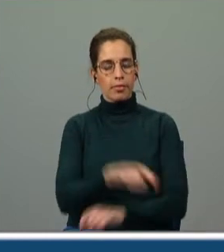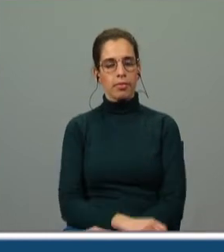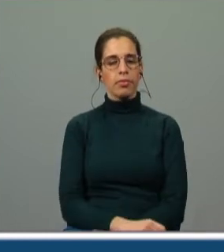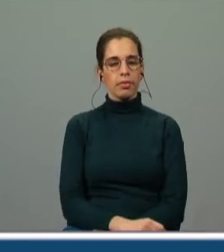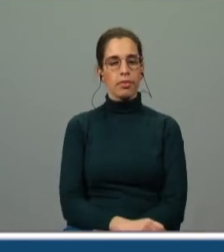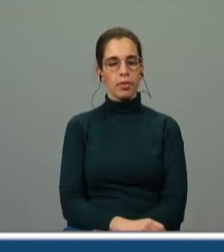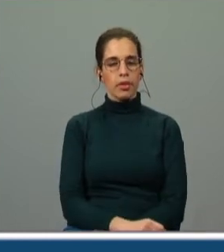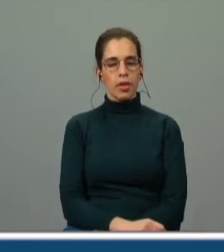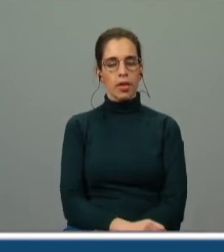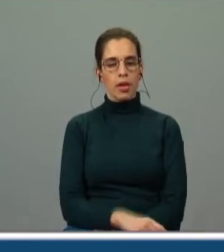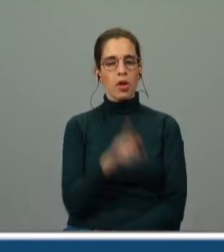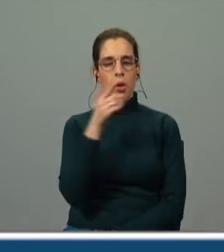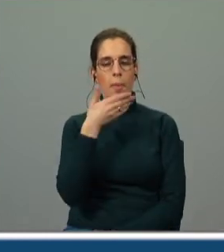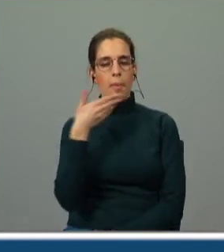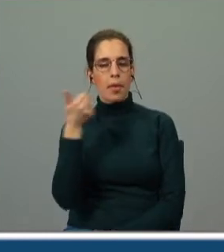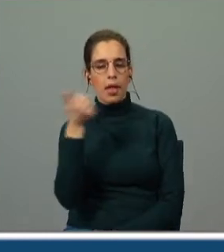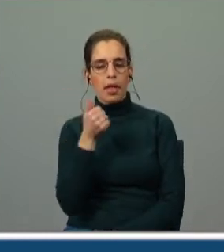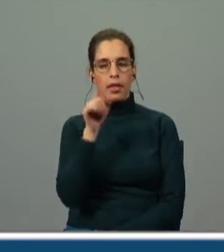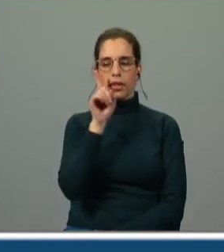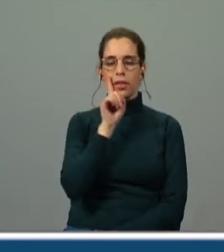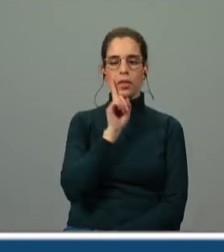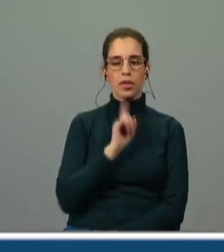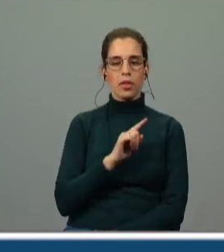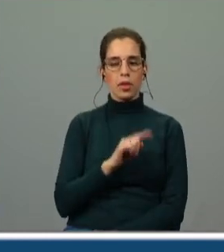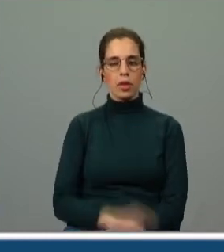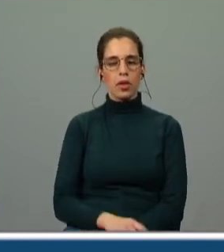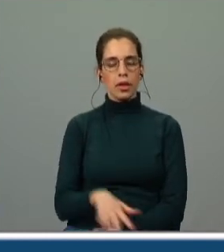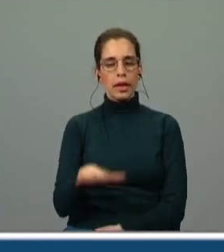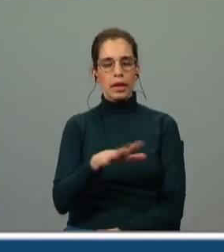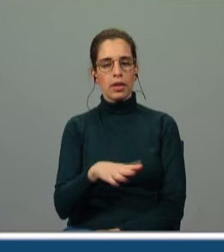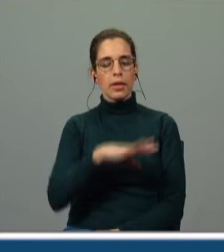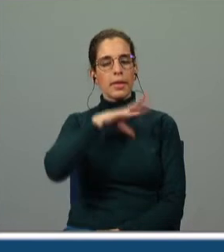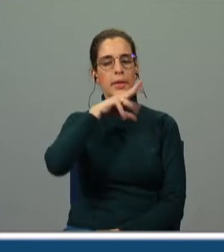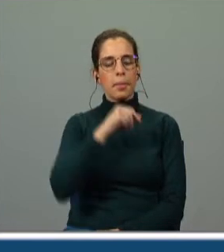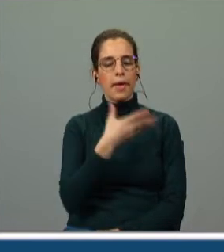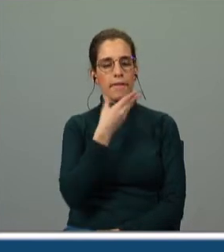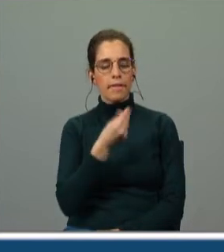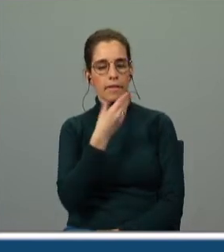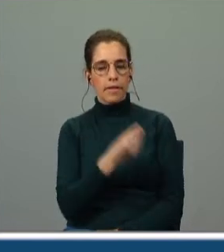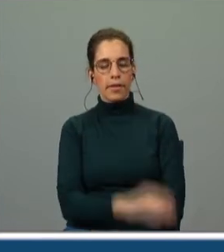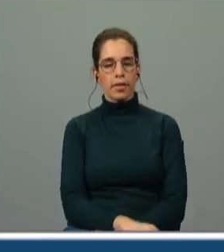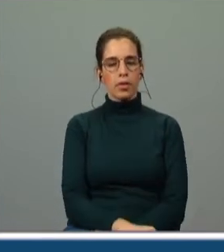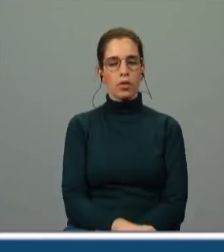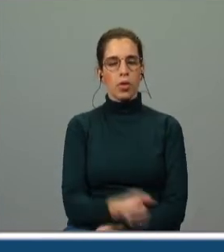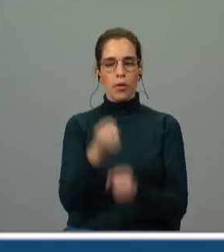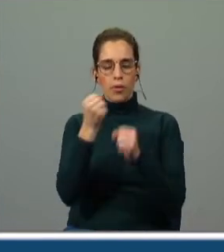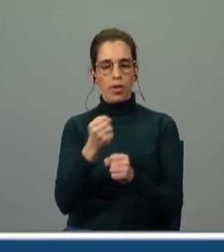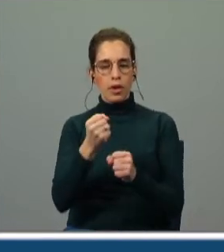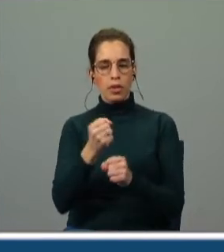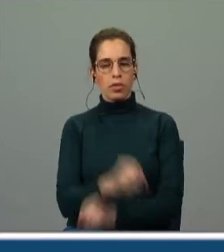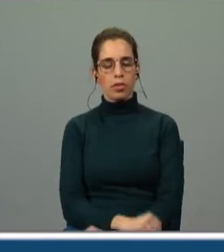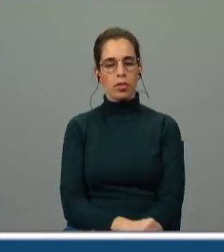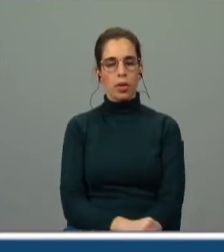qual contra a linda moça policena a consolação extrema da mãe velha porque a sombra de Aquiles a condena que o ferro duro pirro se aparelha